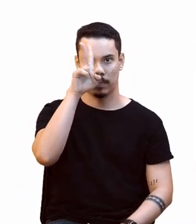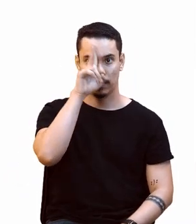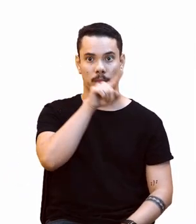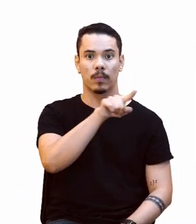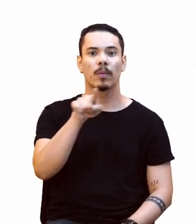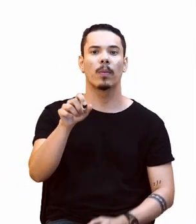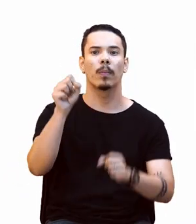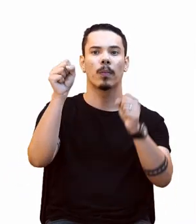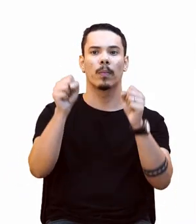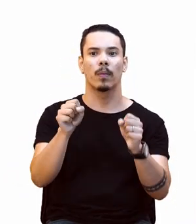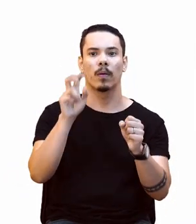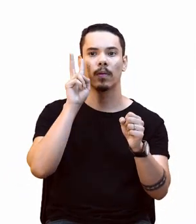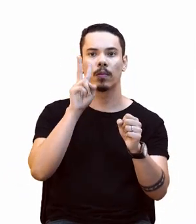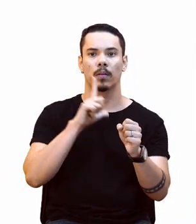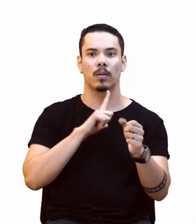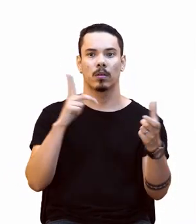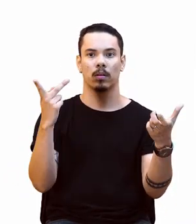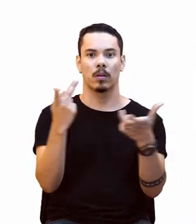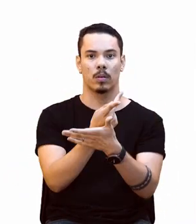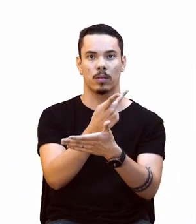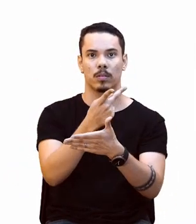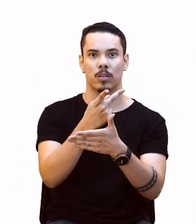houve o êxodo rural, né?